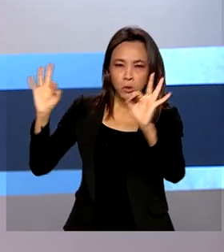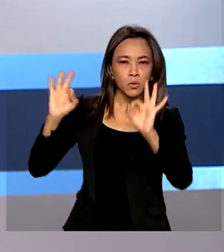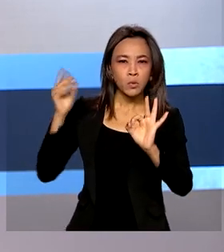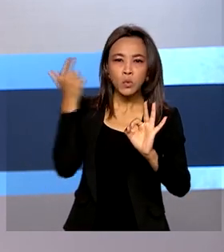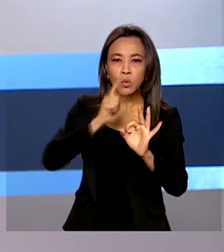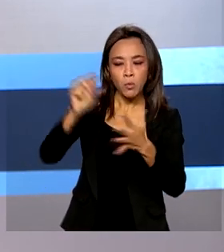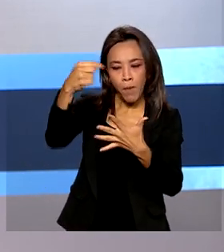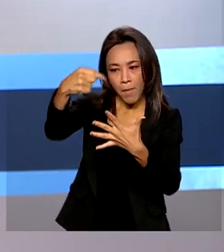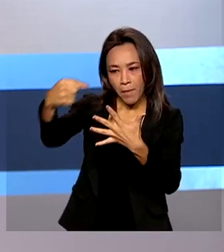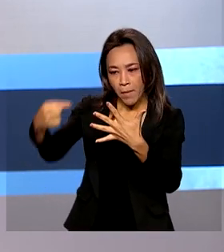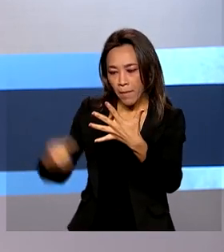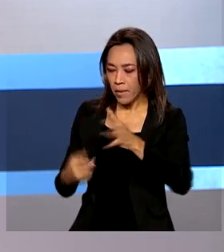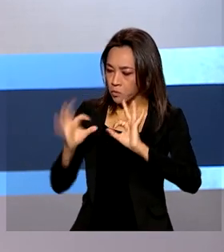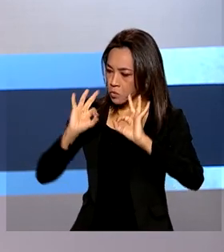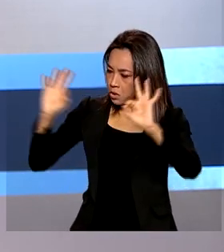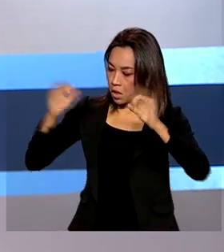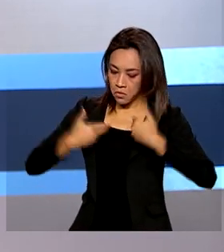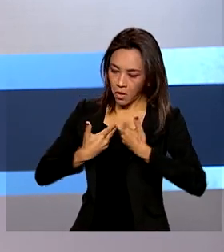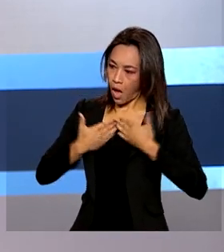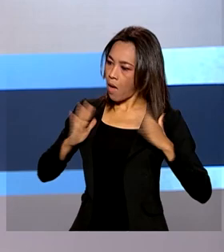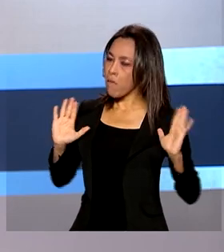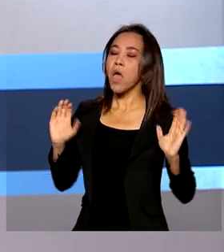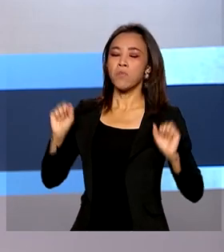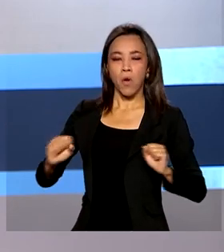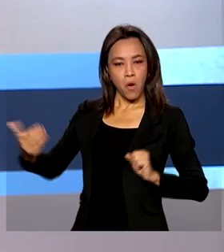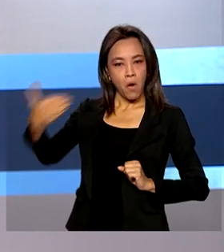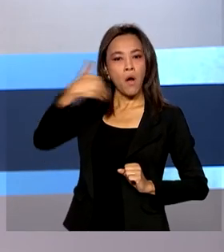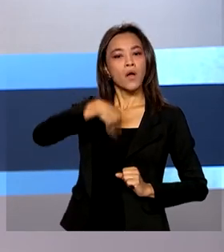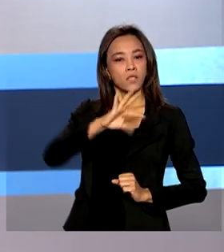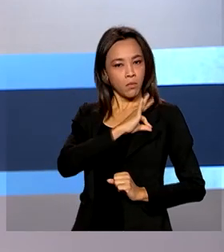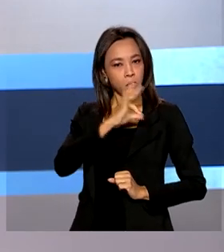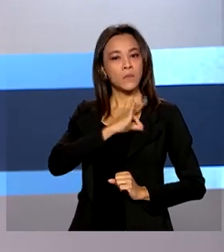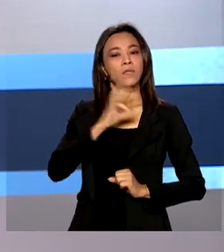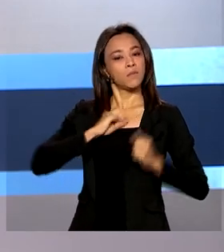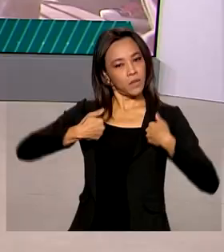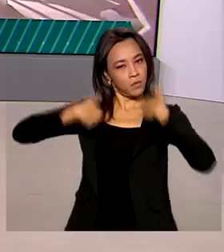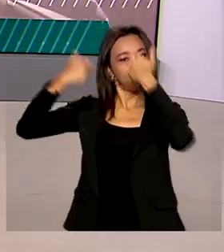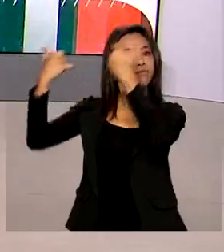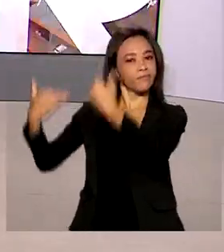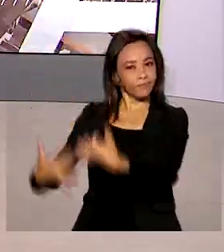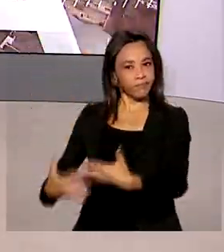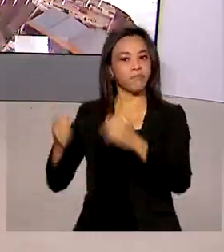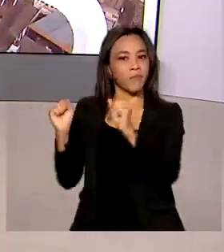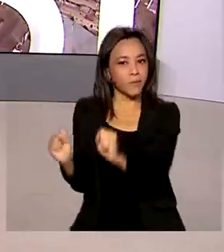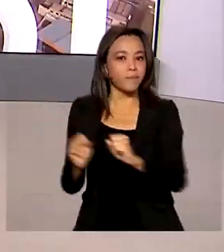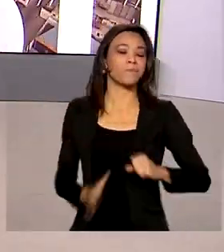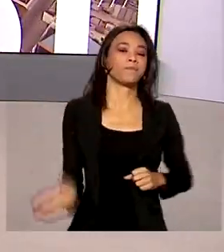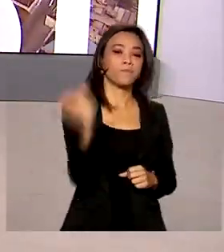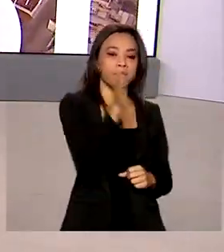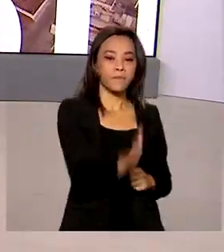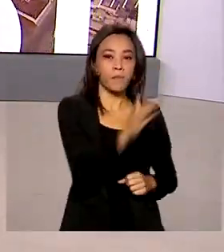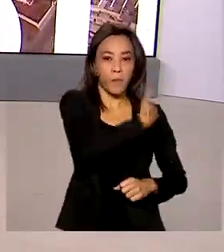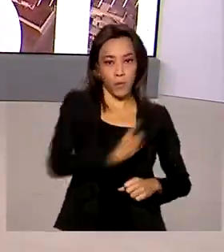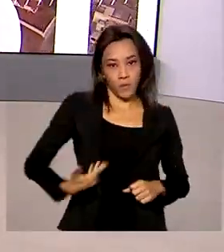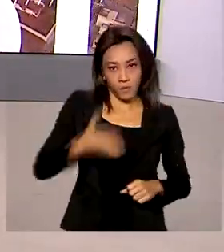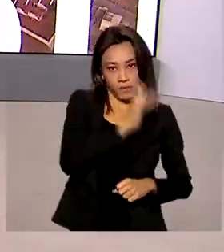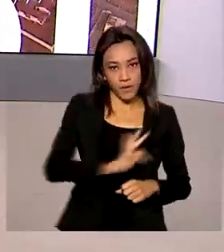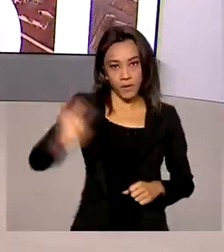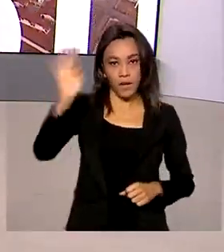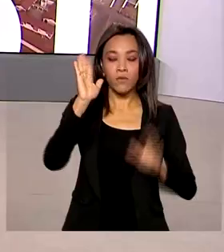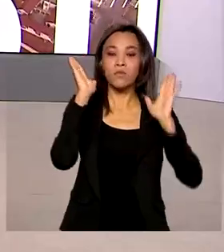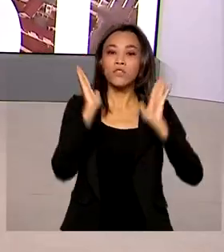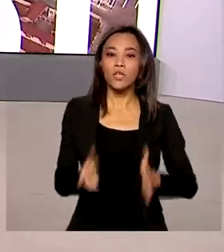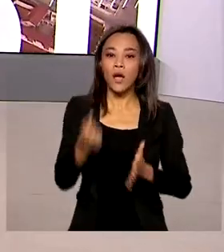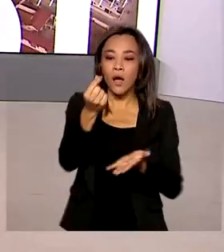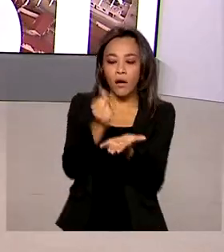o Ministério da Saúde e se coloca à disposição da Polícia Federal para esclarecimentos. O governo federal autorizou o repasse de